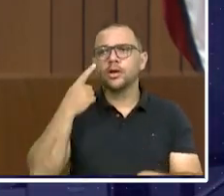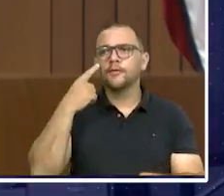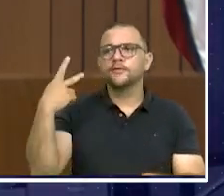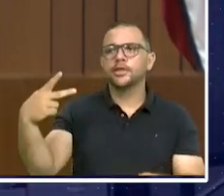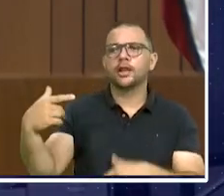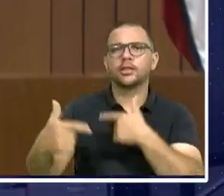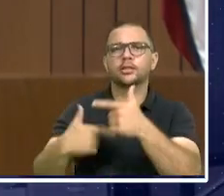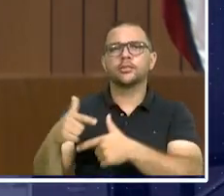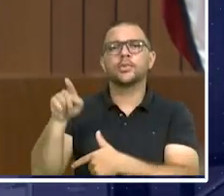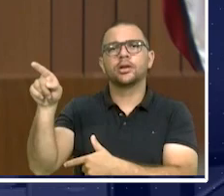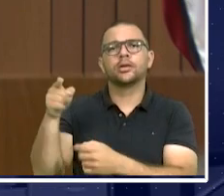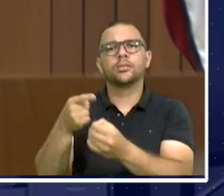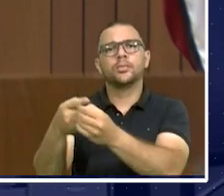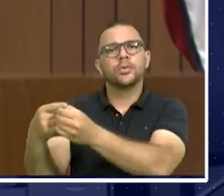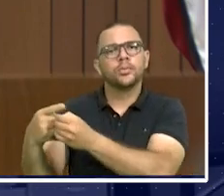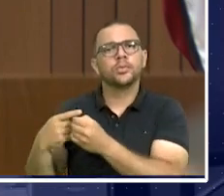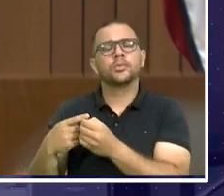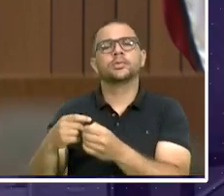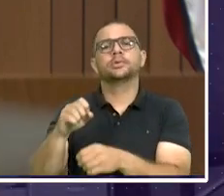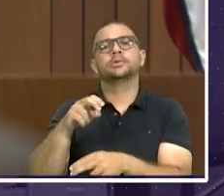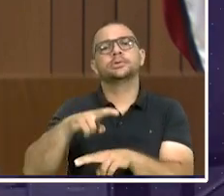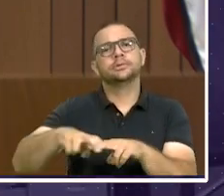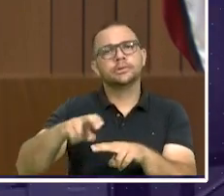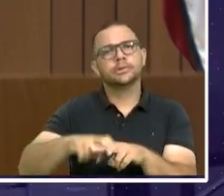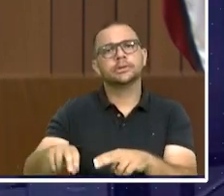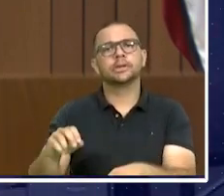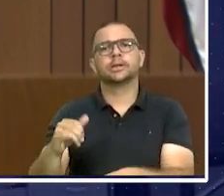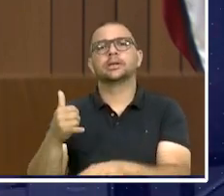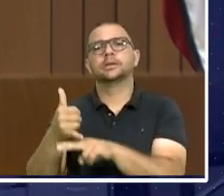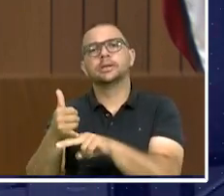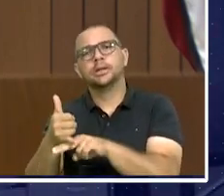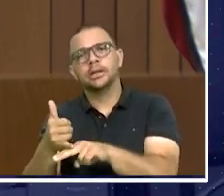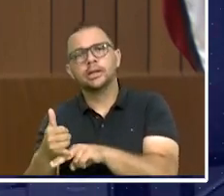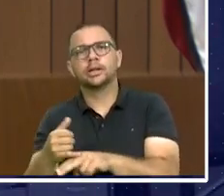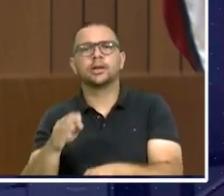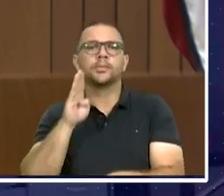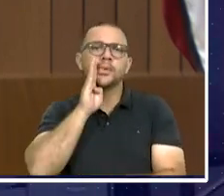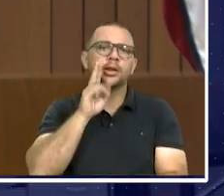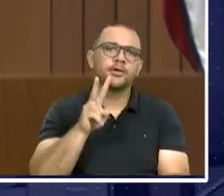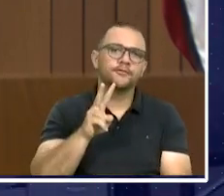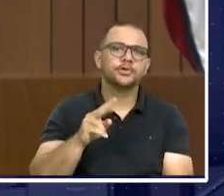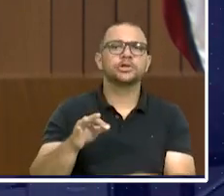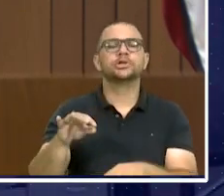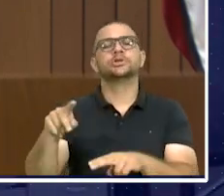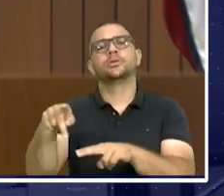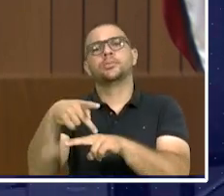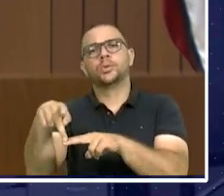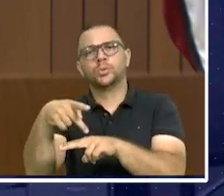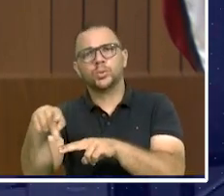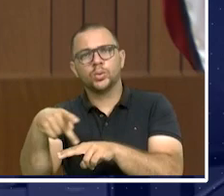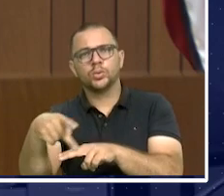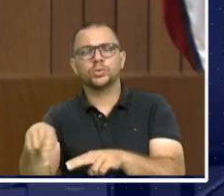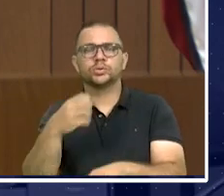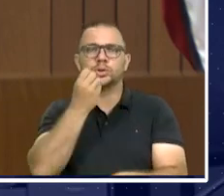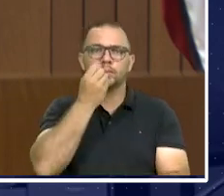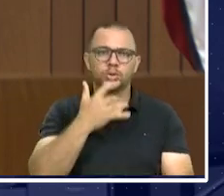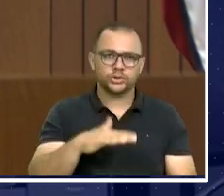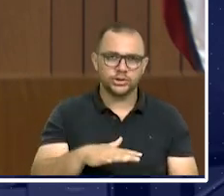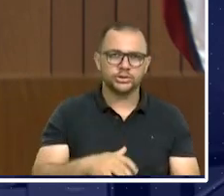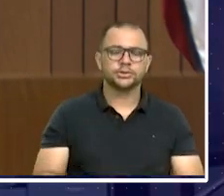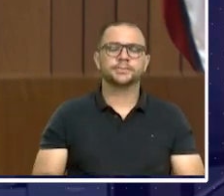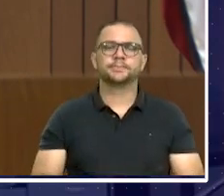condutores de ambulâncias do SAMU aqui de São Luís. O parlamentar informou que já recebeu no seu gabinete representantes dos